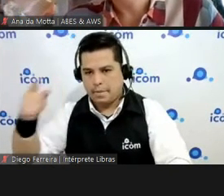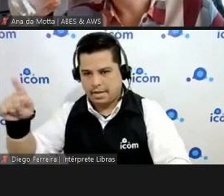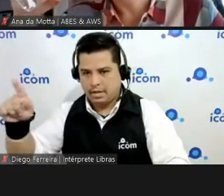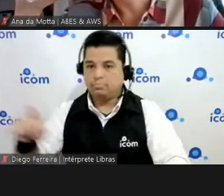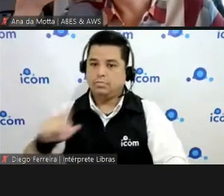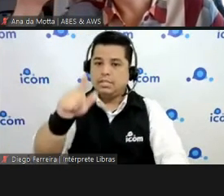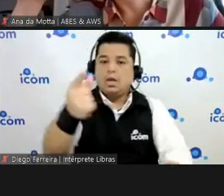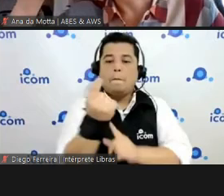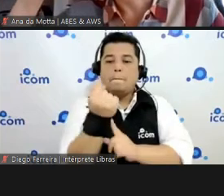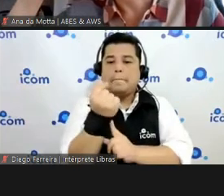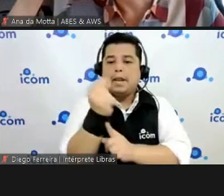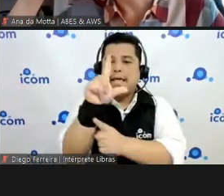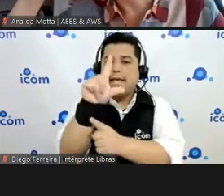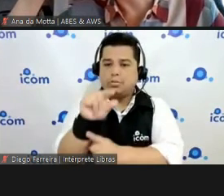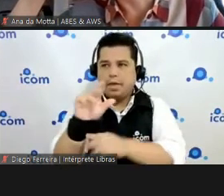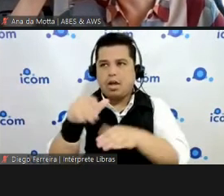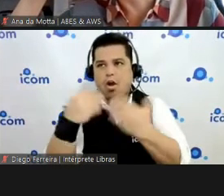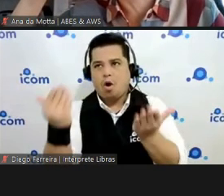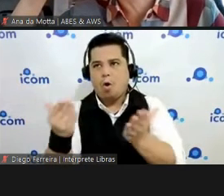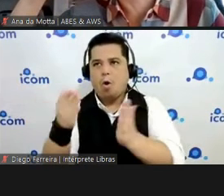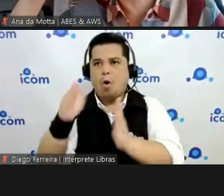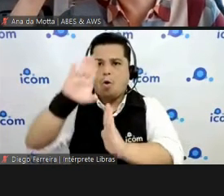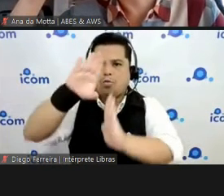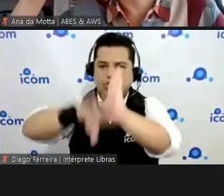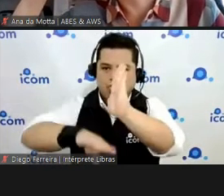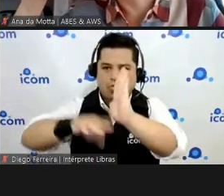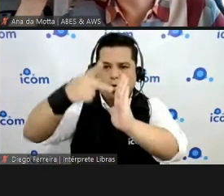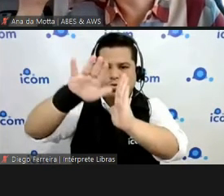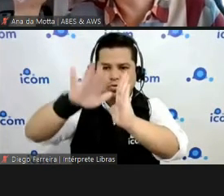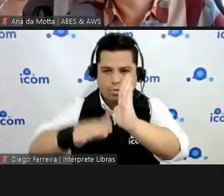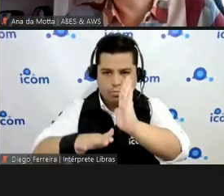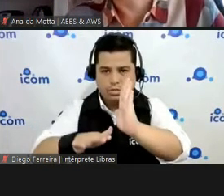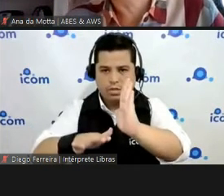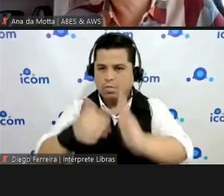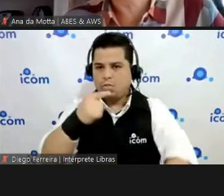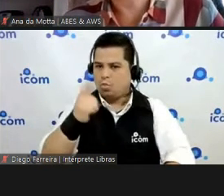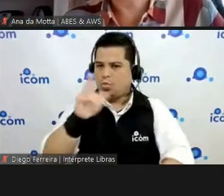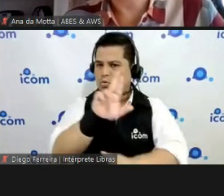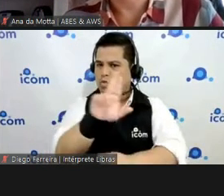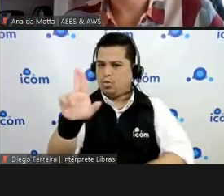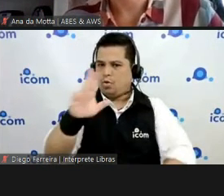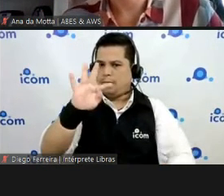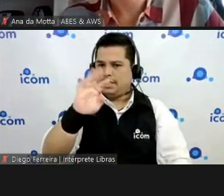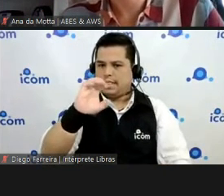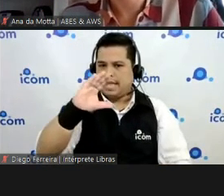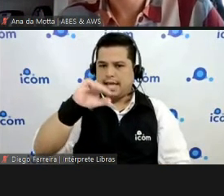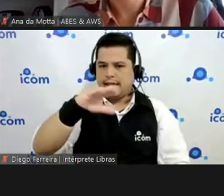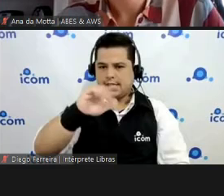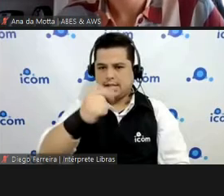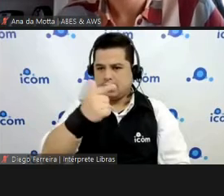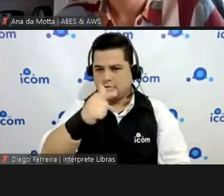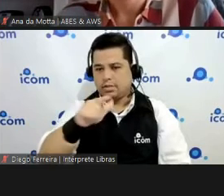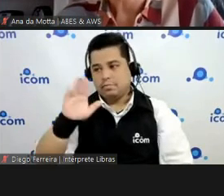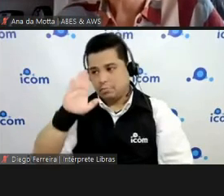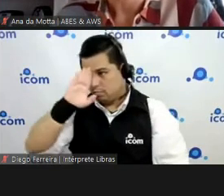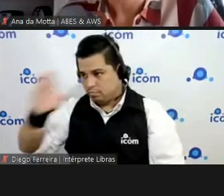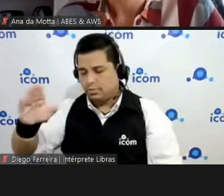dos suítes de Microsoft e Google ok beleza fiz lá um acordo com a